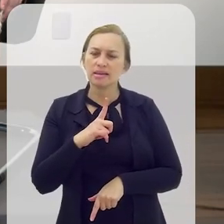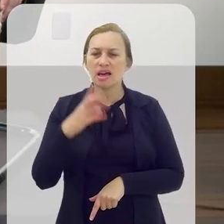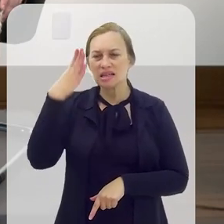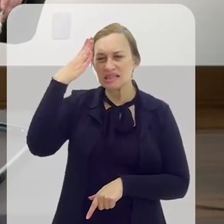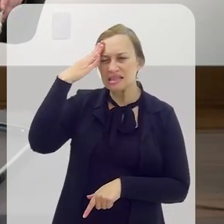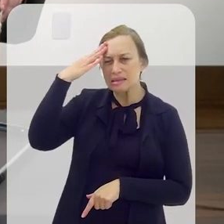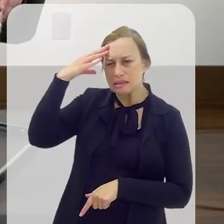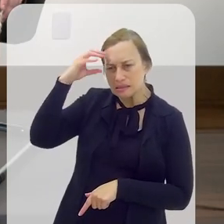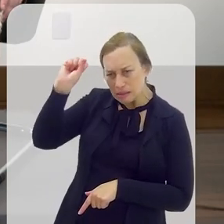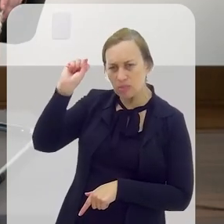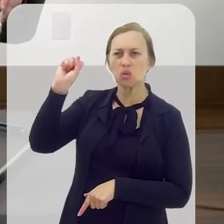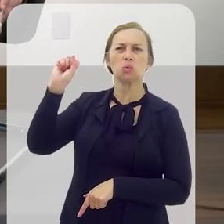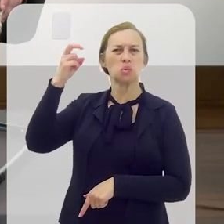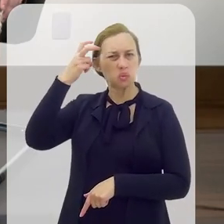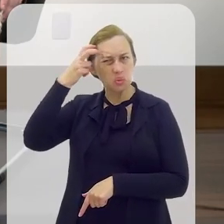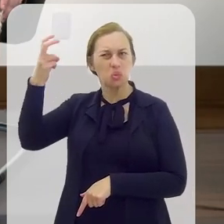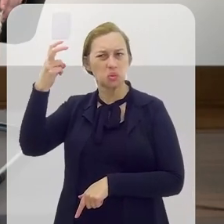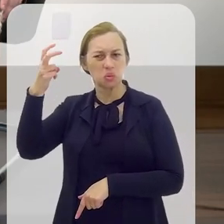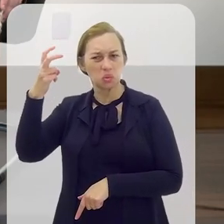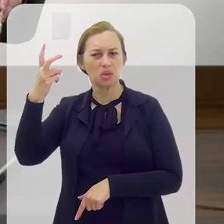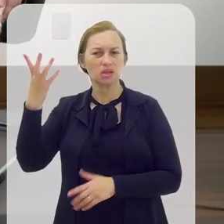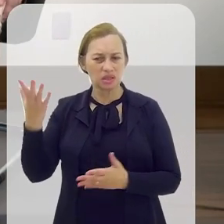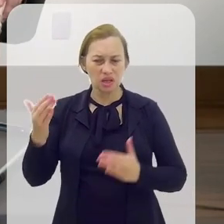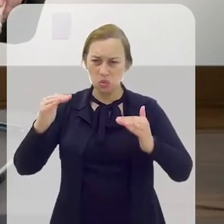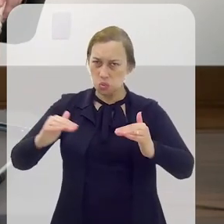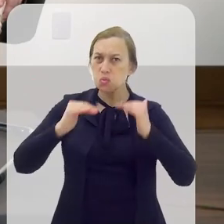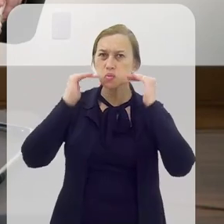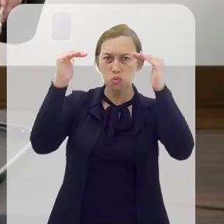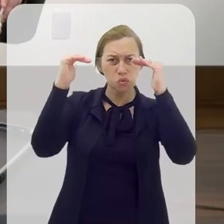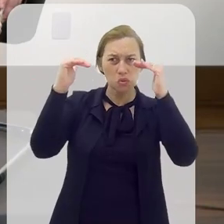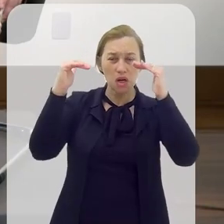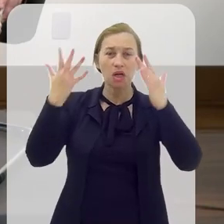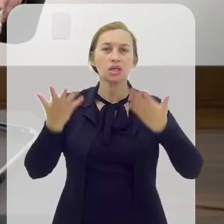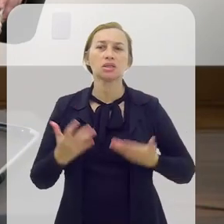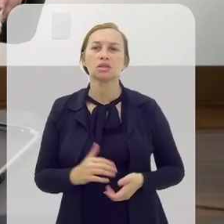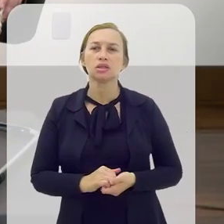sabedoria e esse grau.